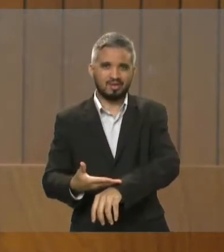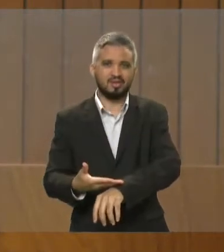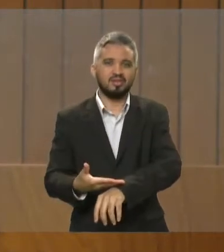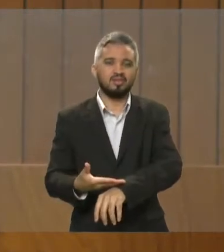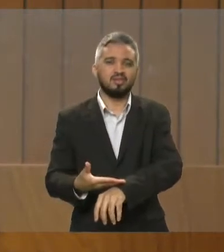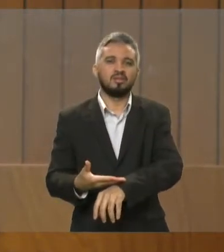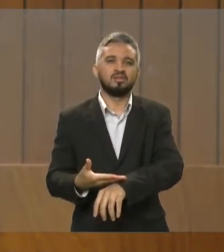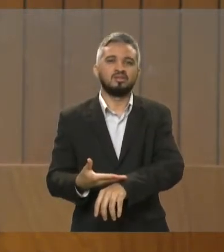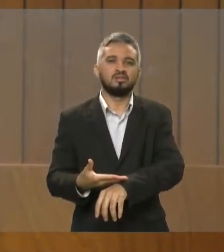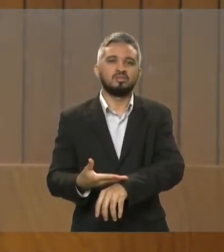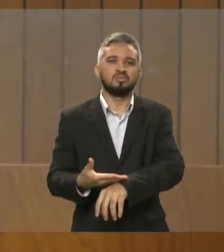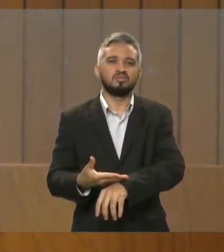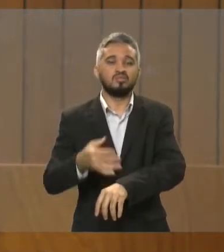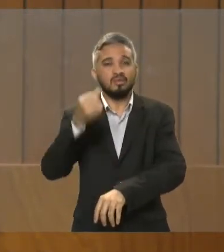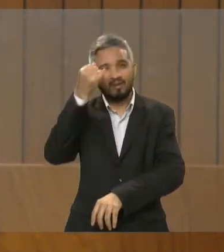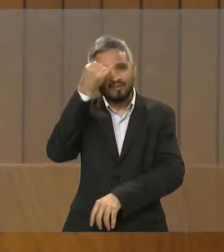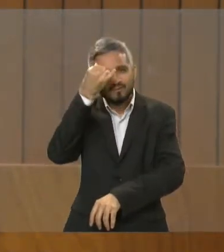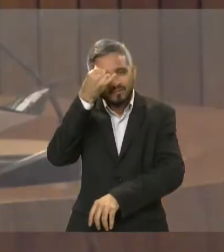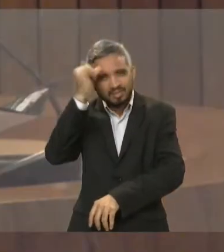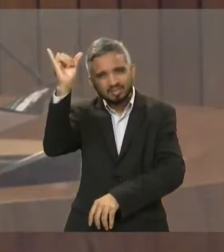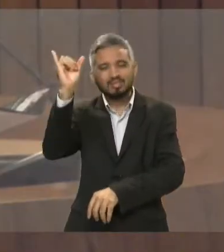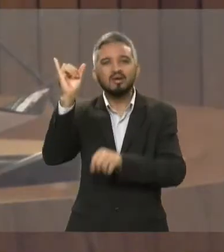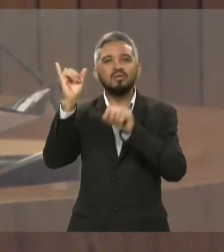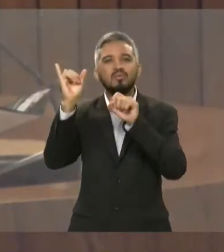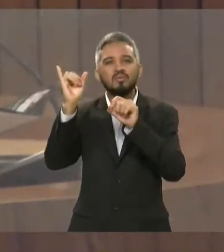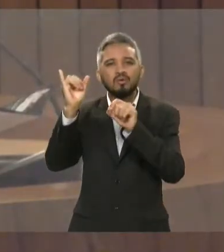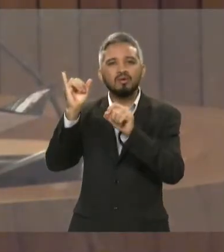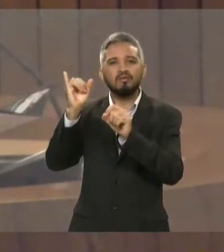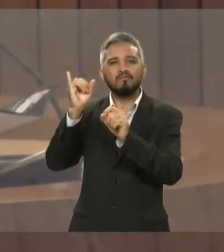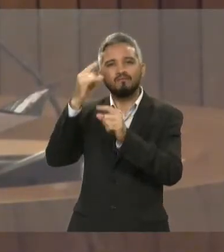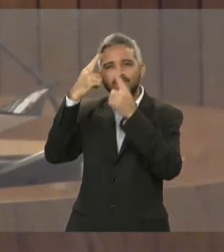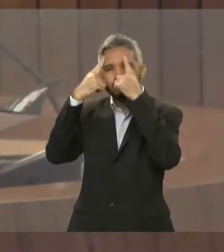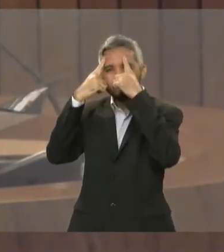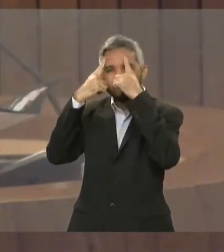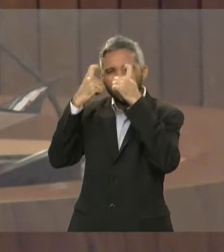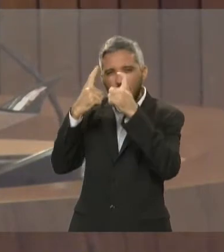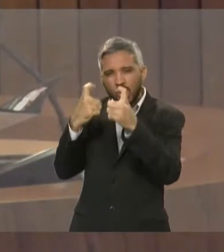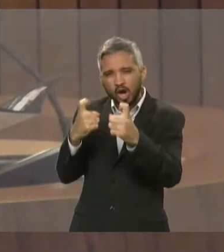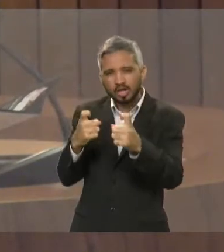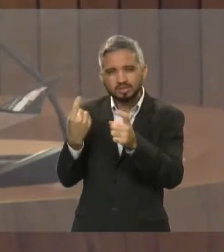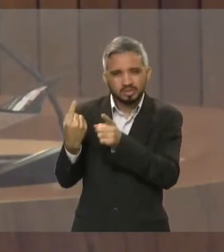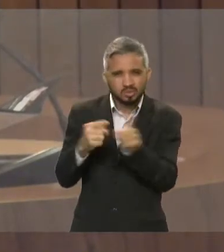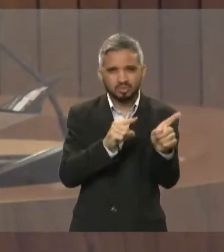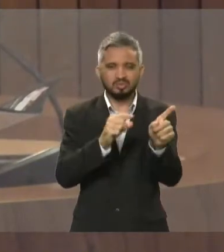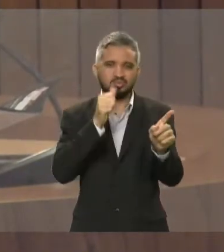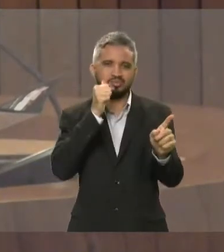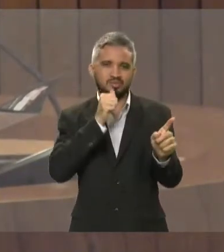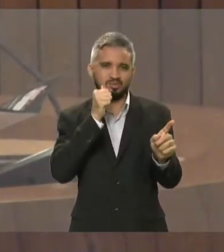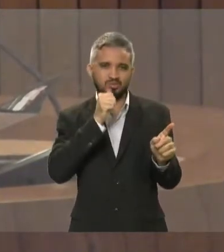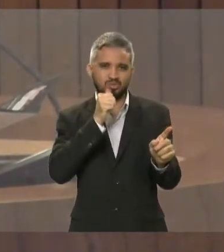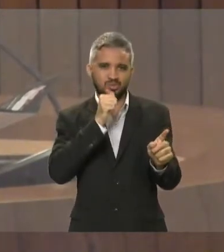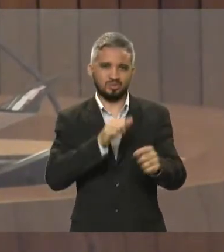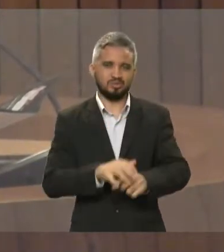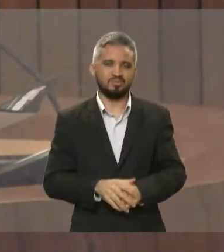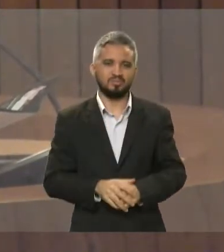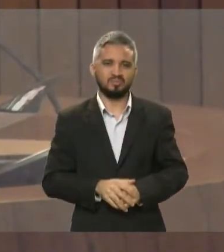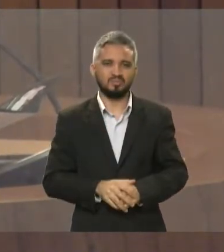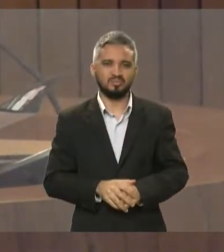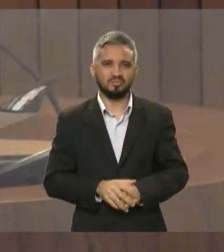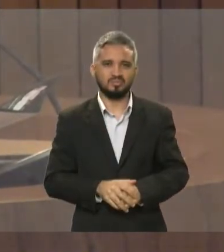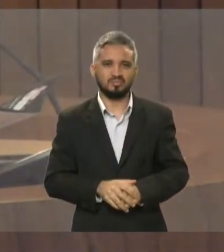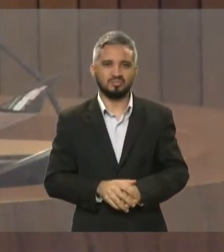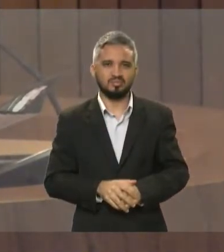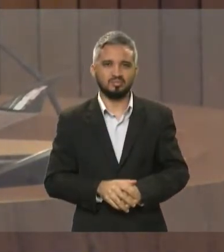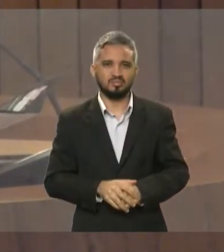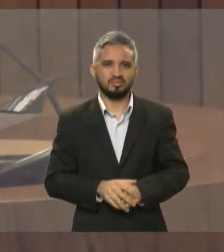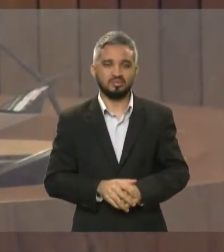pode falar de violência contra a mulher, falar só para a plateia de mulheres. Nós temos que envolver